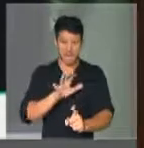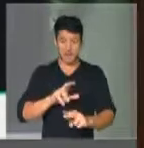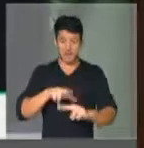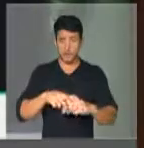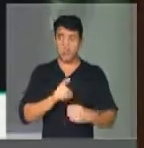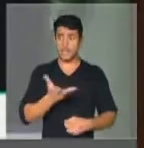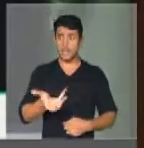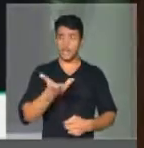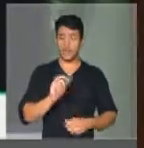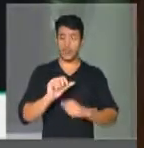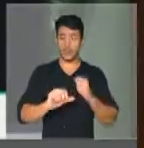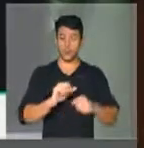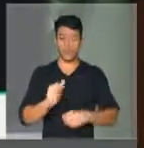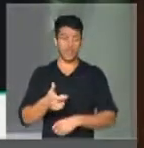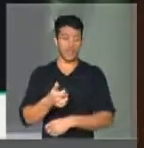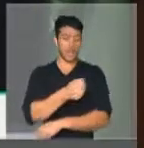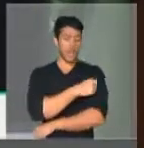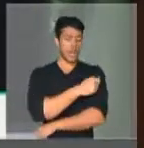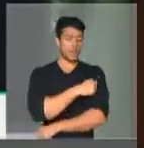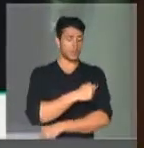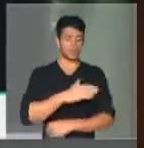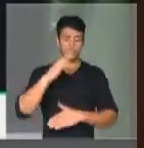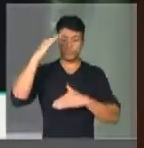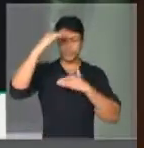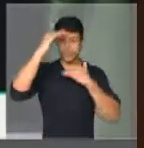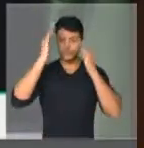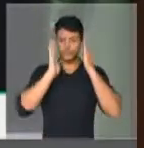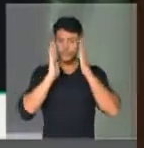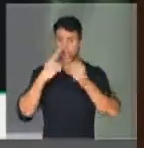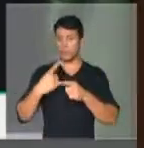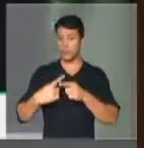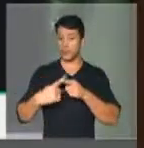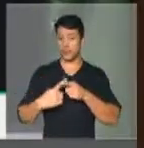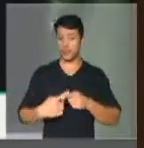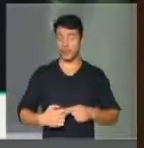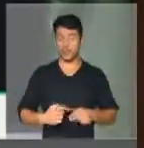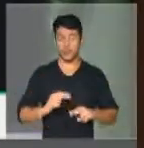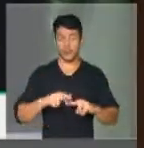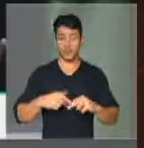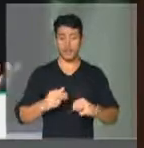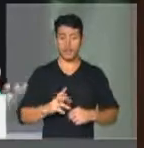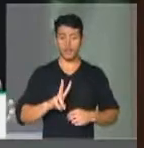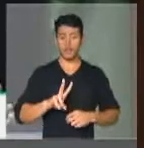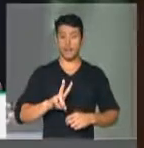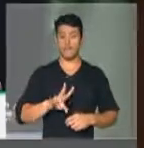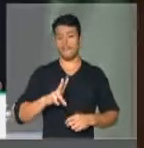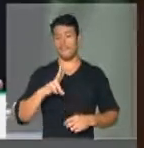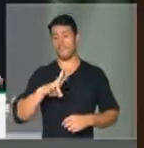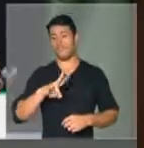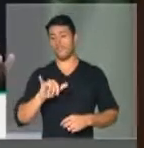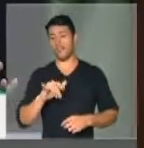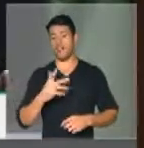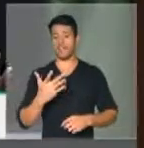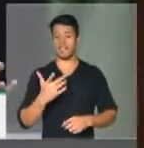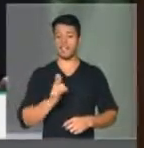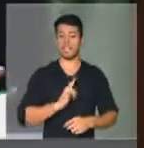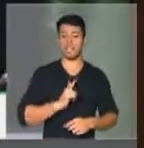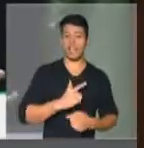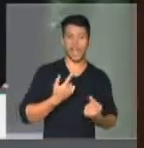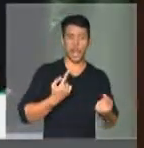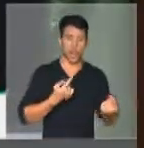alunos, tudo isso para quê? Para combater uma suposta doutrinação. Que